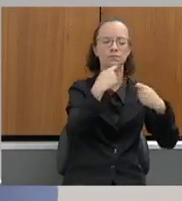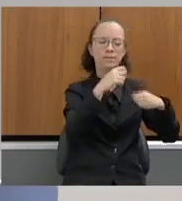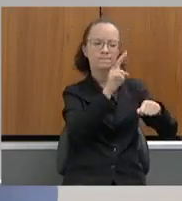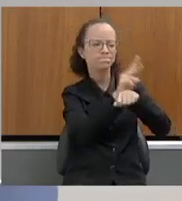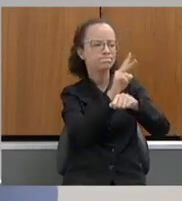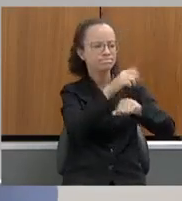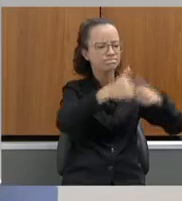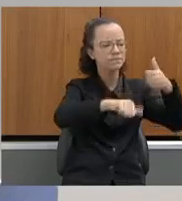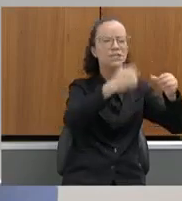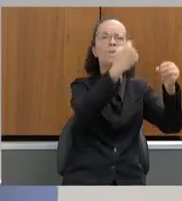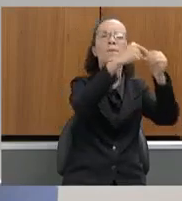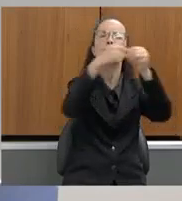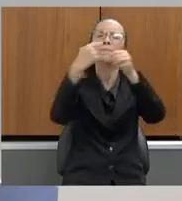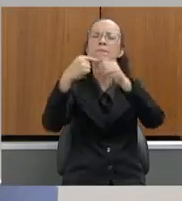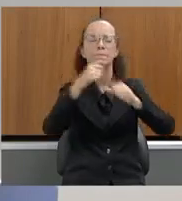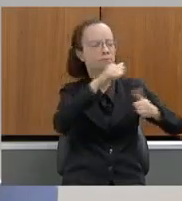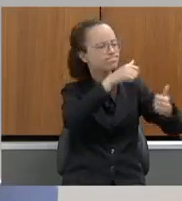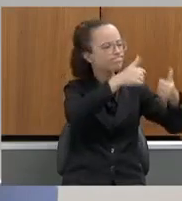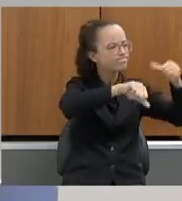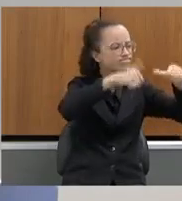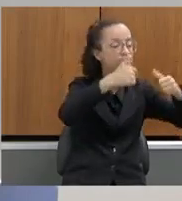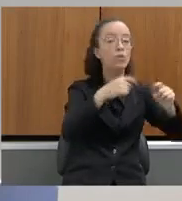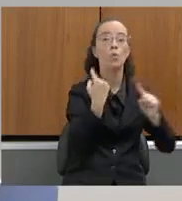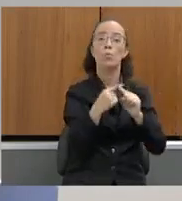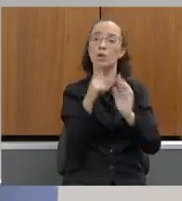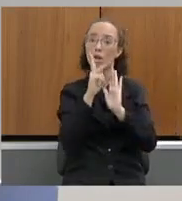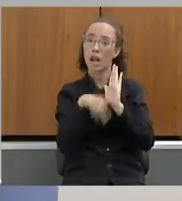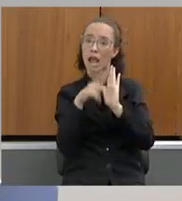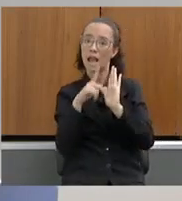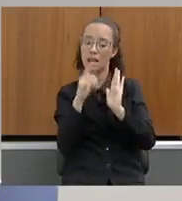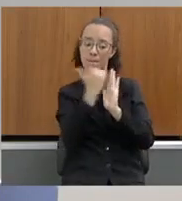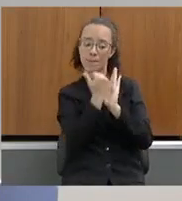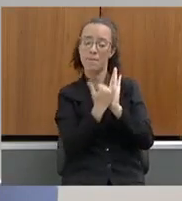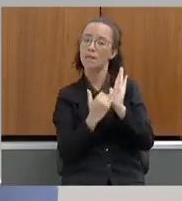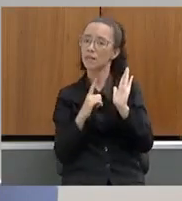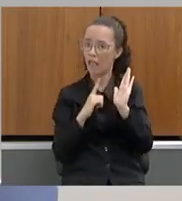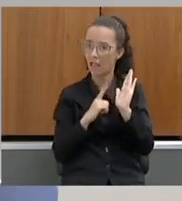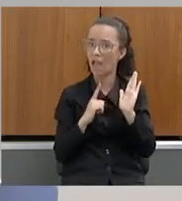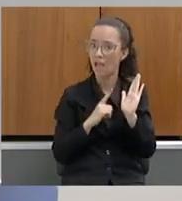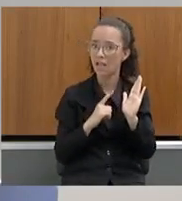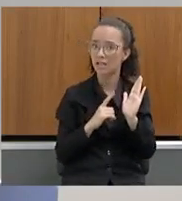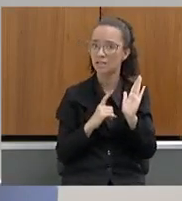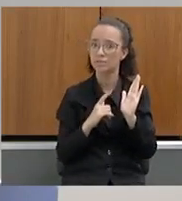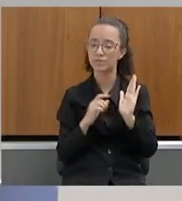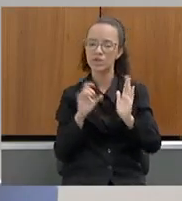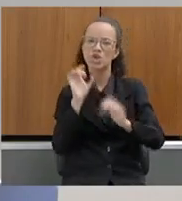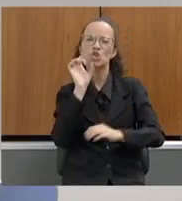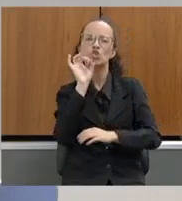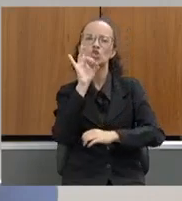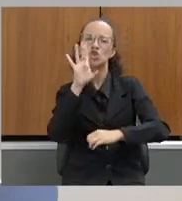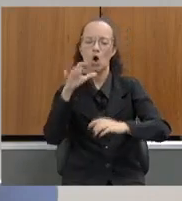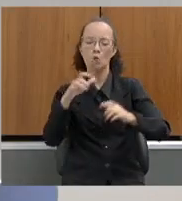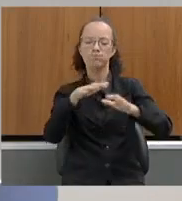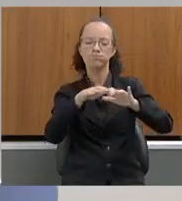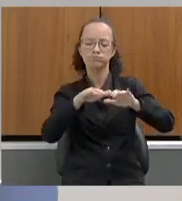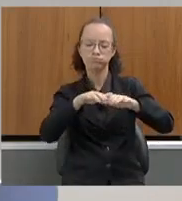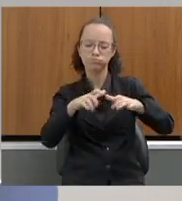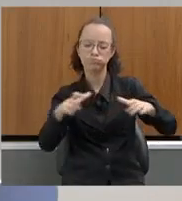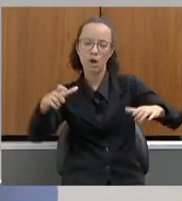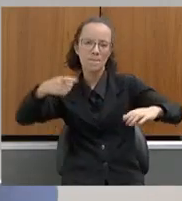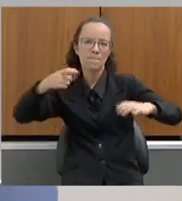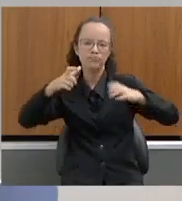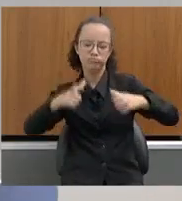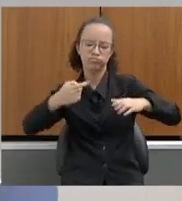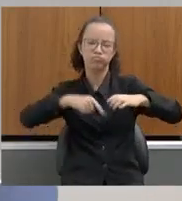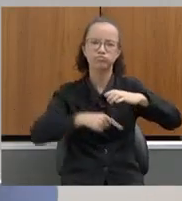diversos municípios, porque o programa também tem alguns pré-requisitos. Ele não é um programa de perfuração de poços, é um programa